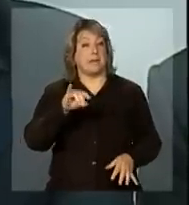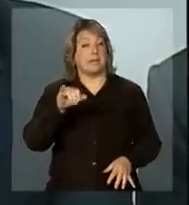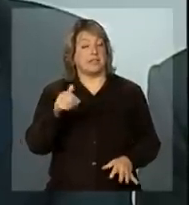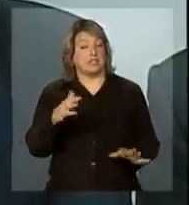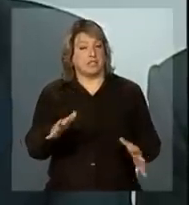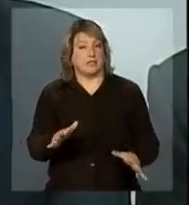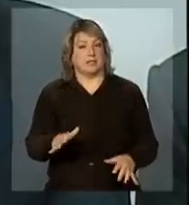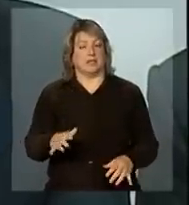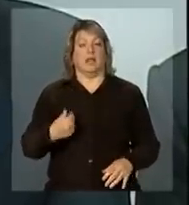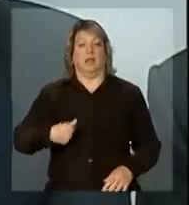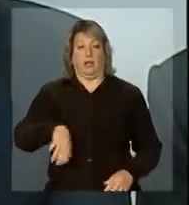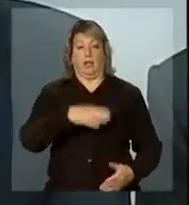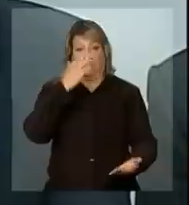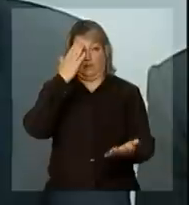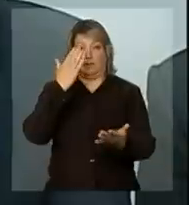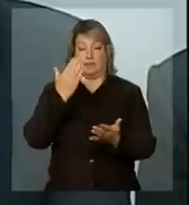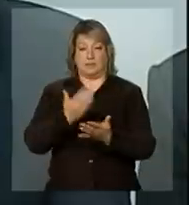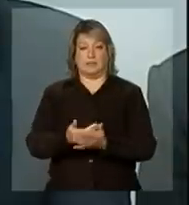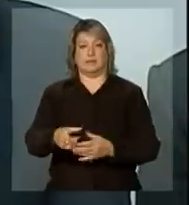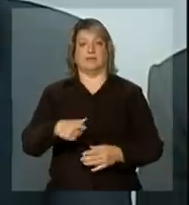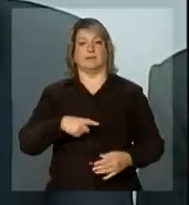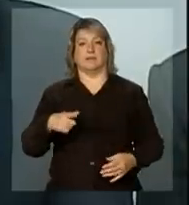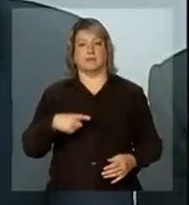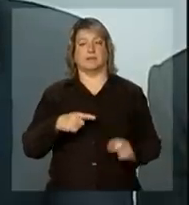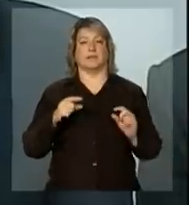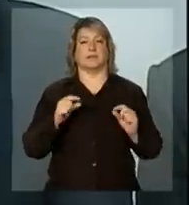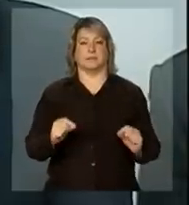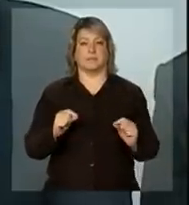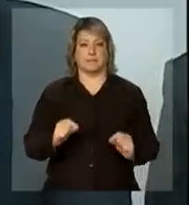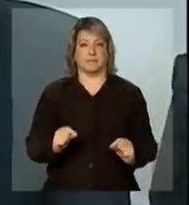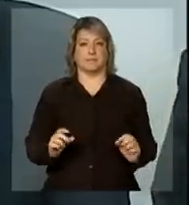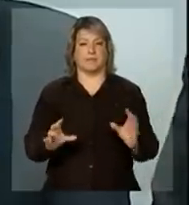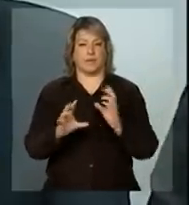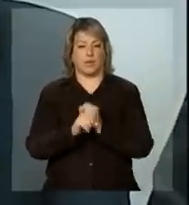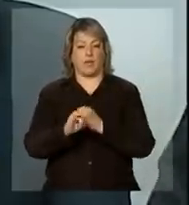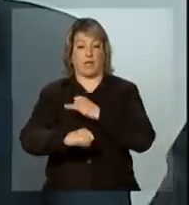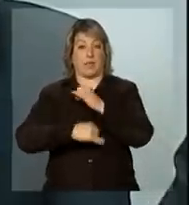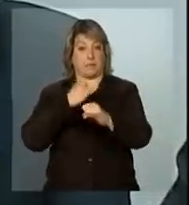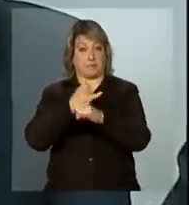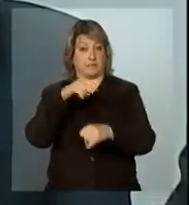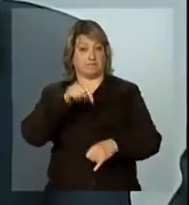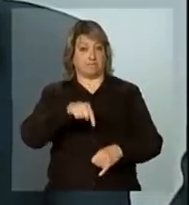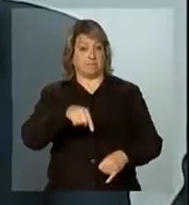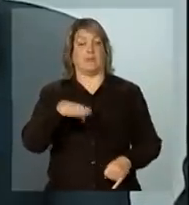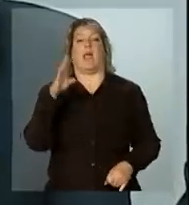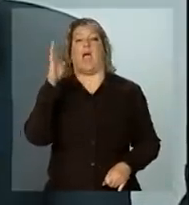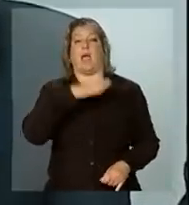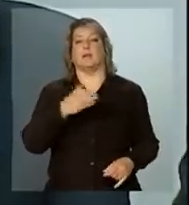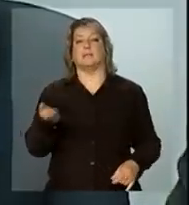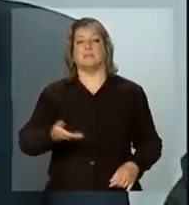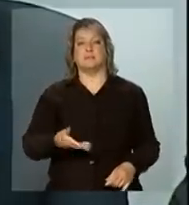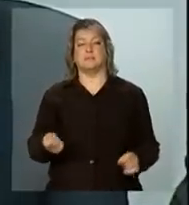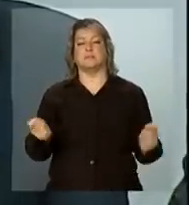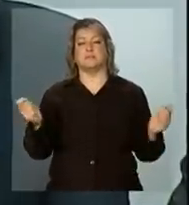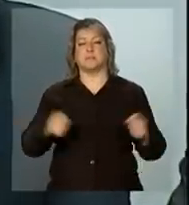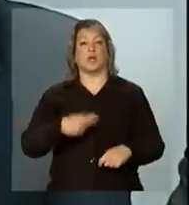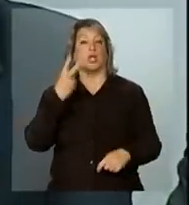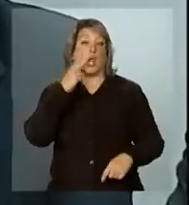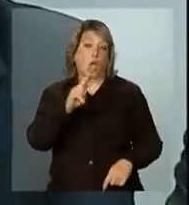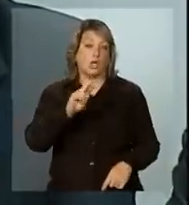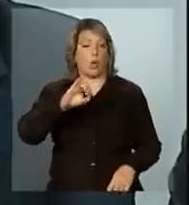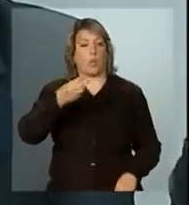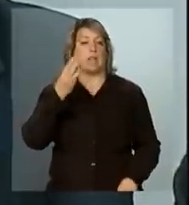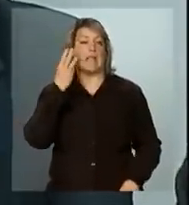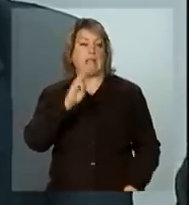Nós estamos acreditando que com a informatização do processo, a gente possa ter esse reconhecimento feito em dois, três dias.